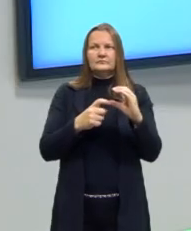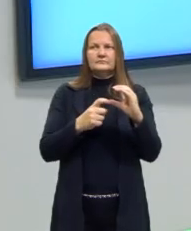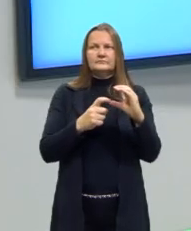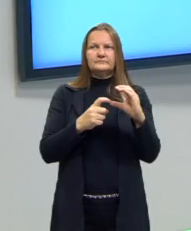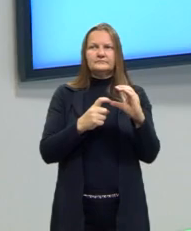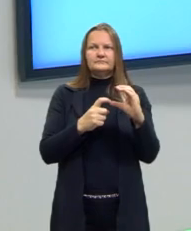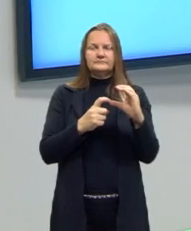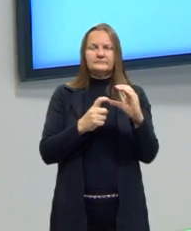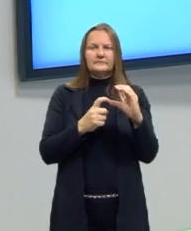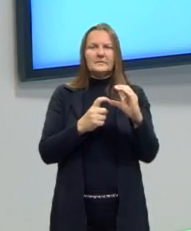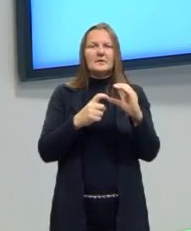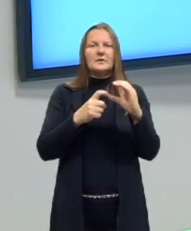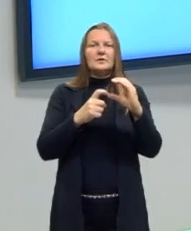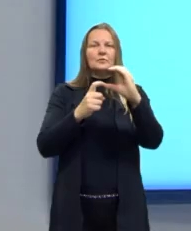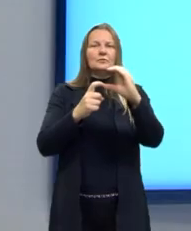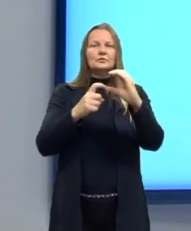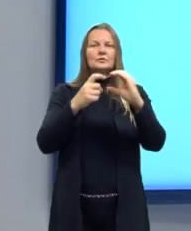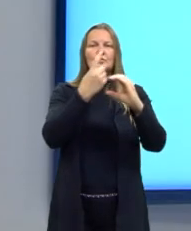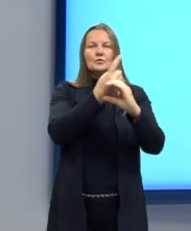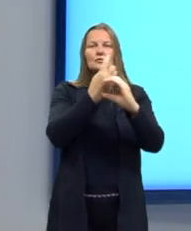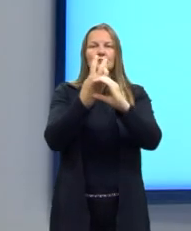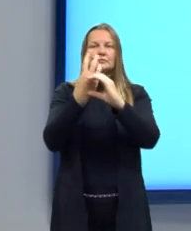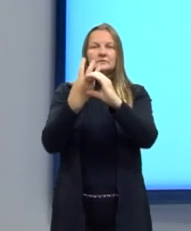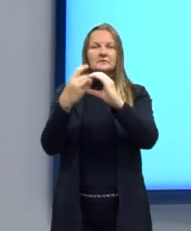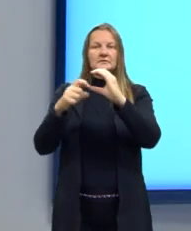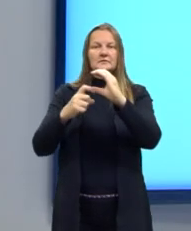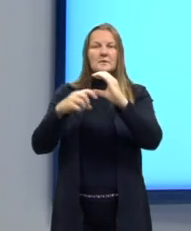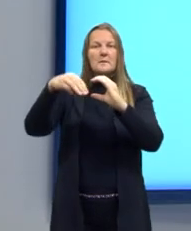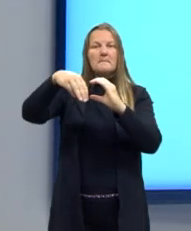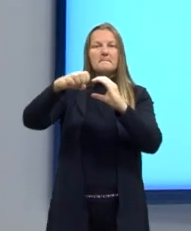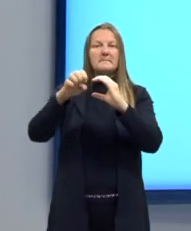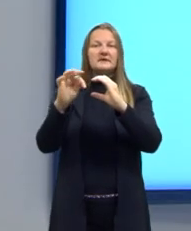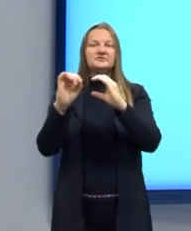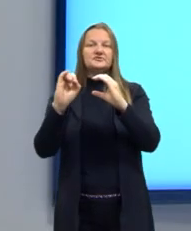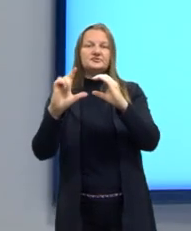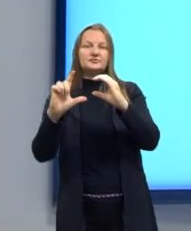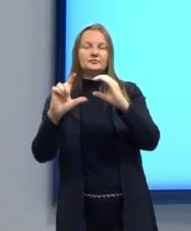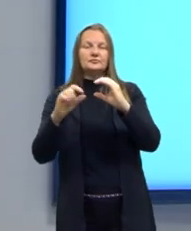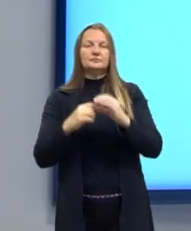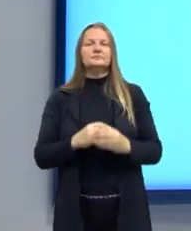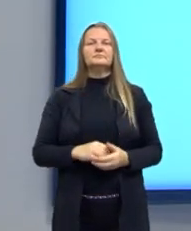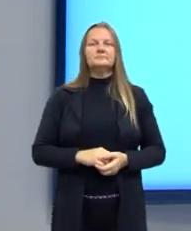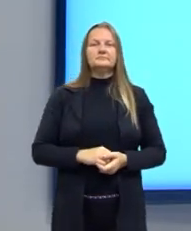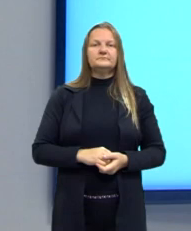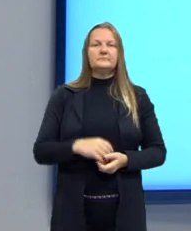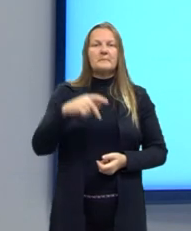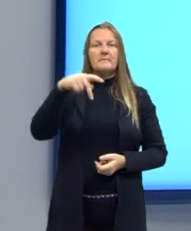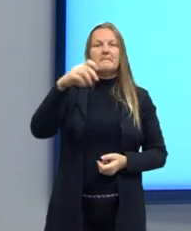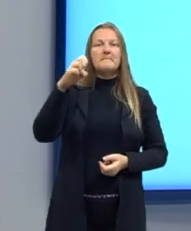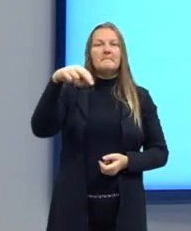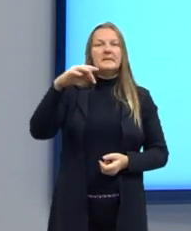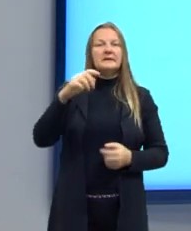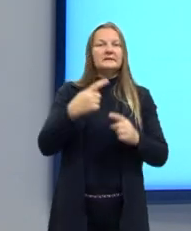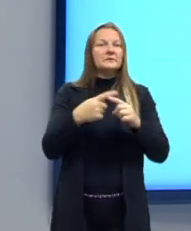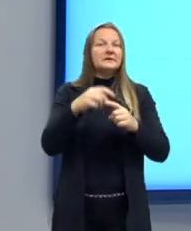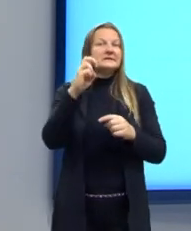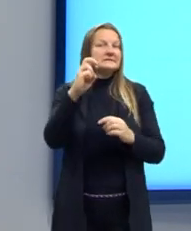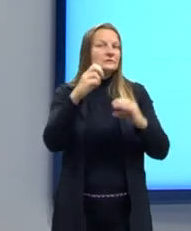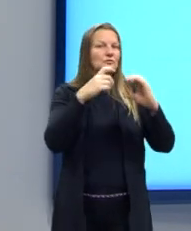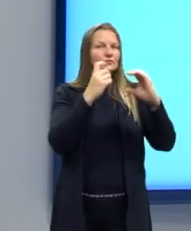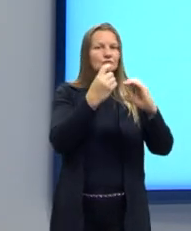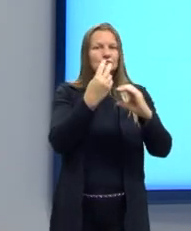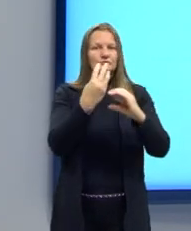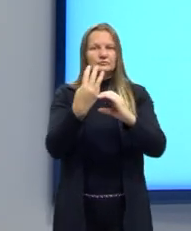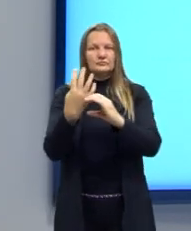E no carbono 3, eu tenho metil. Então, é 3-metil, pentanamida. O mesmo serve quando for